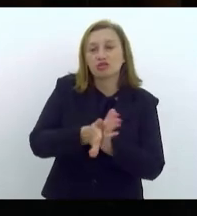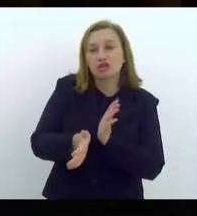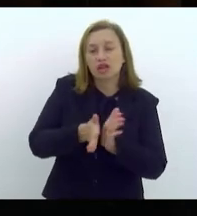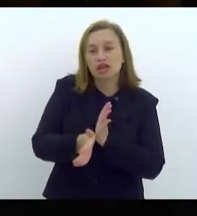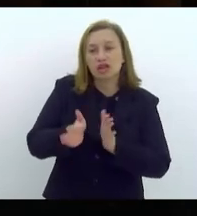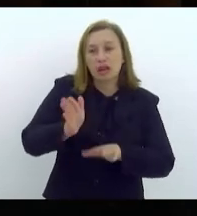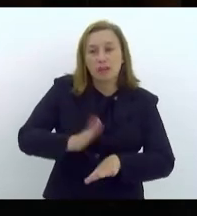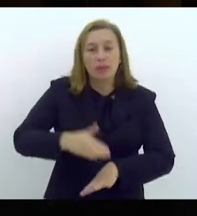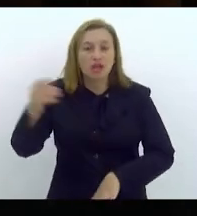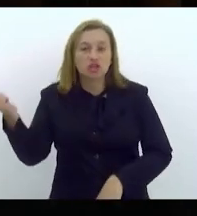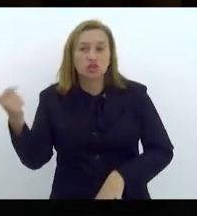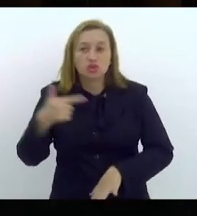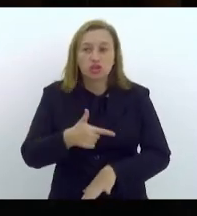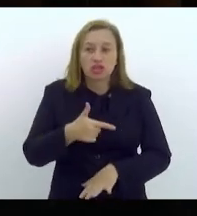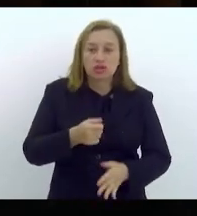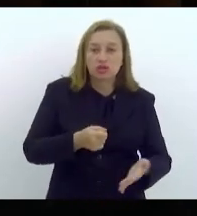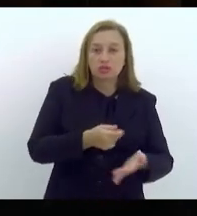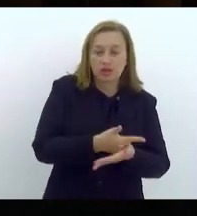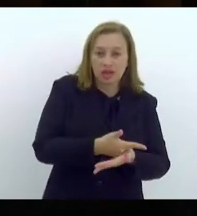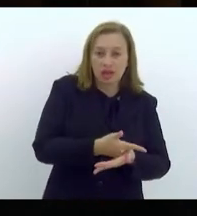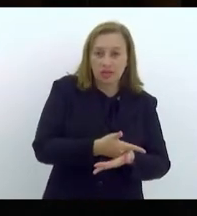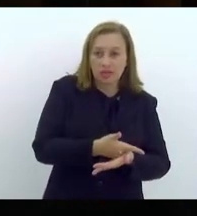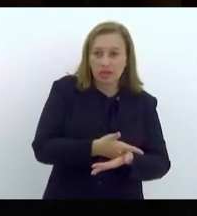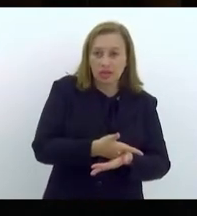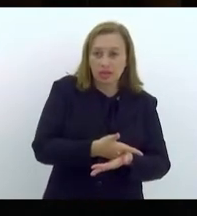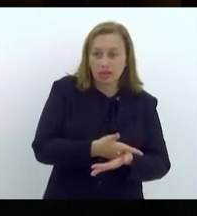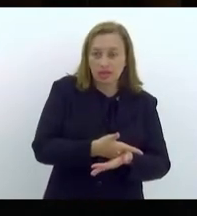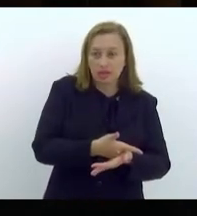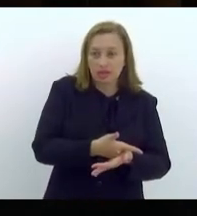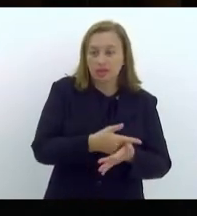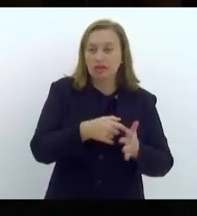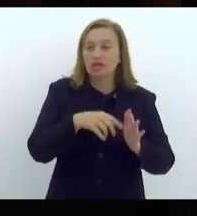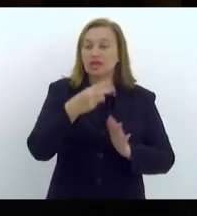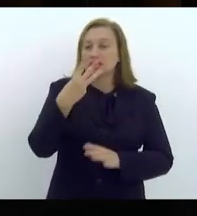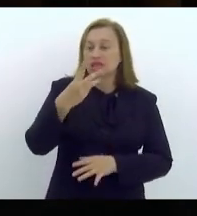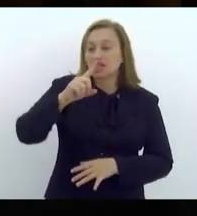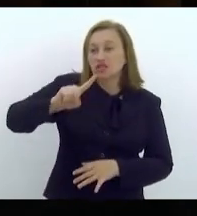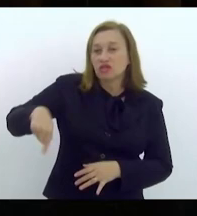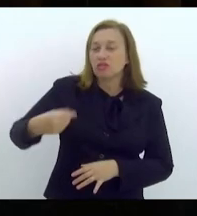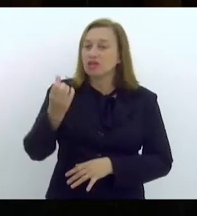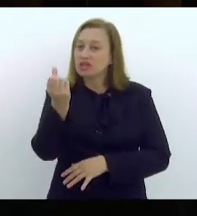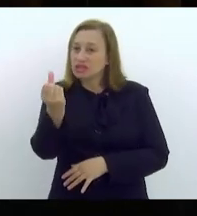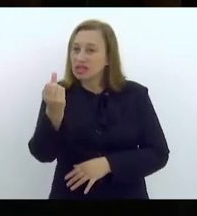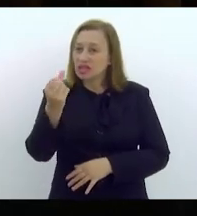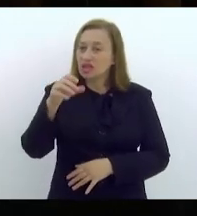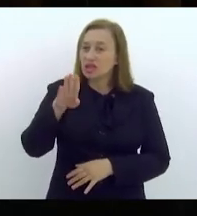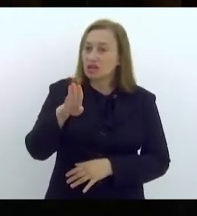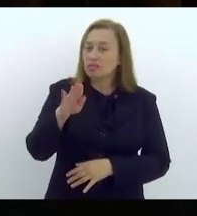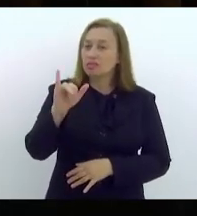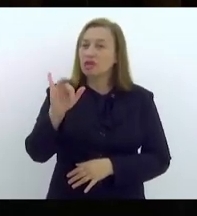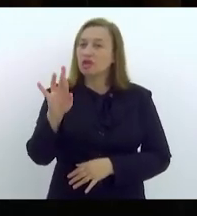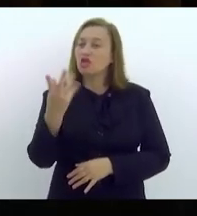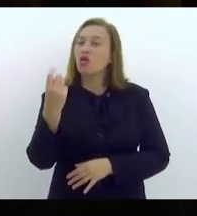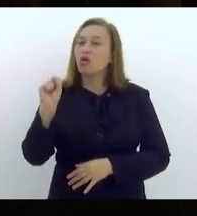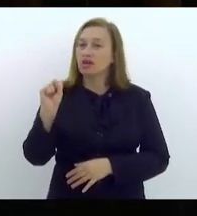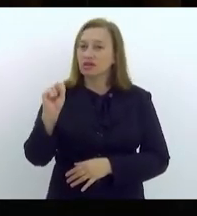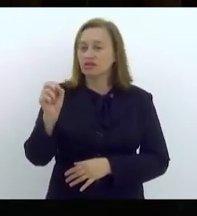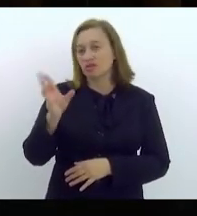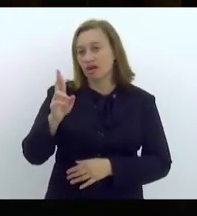maiores que as receitas na ordem de 3,6 bilhões de reais.